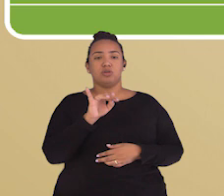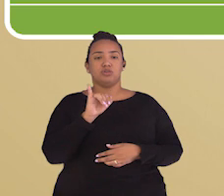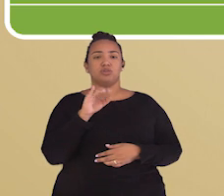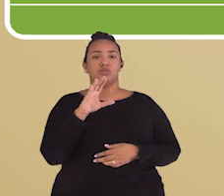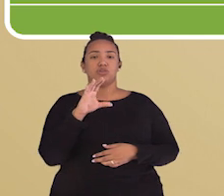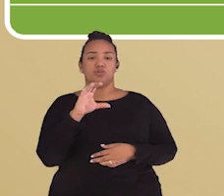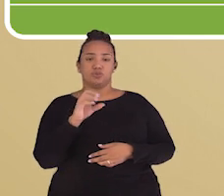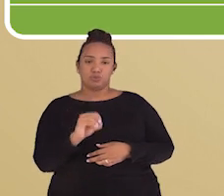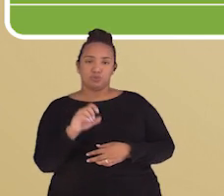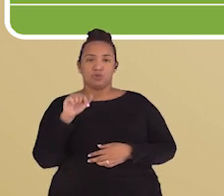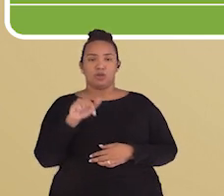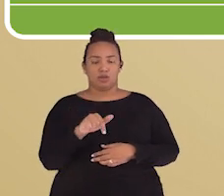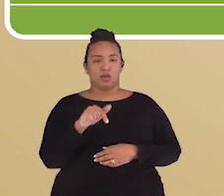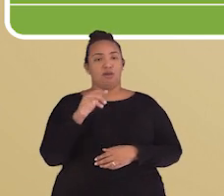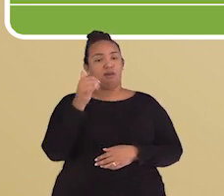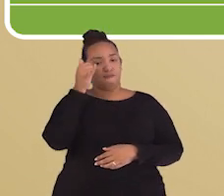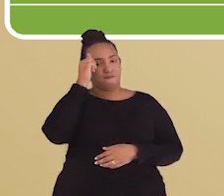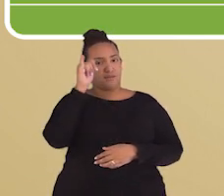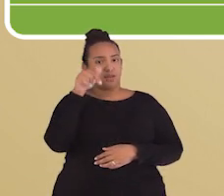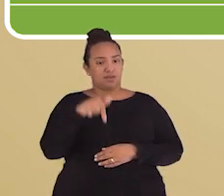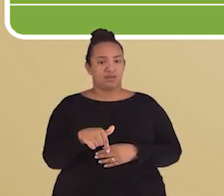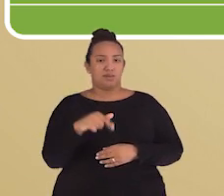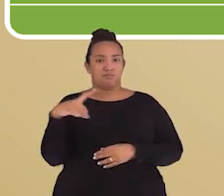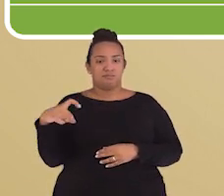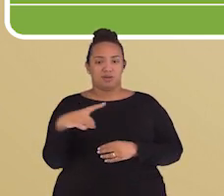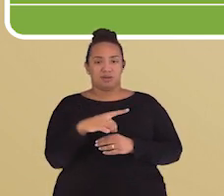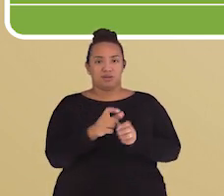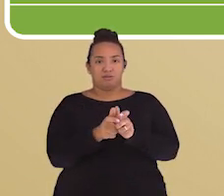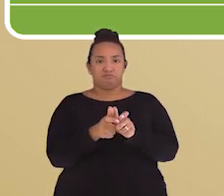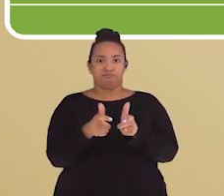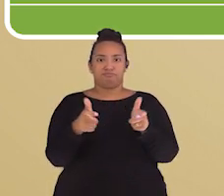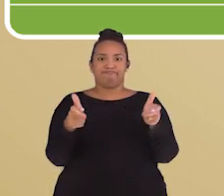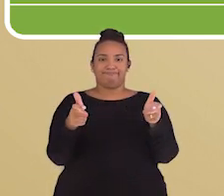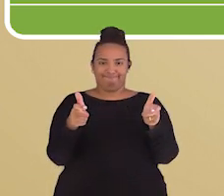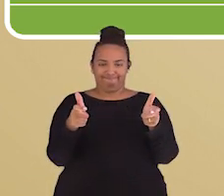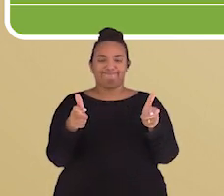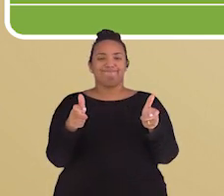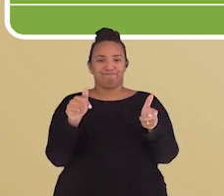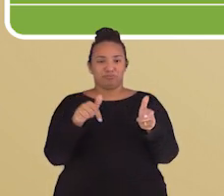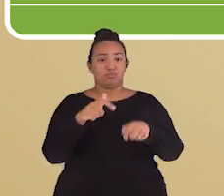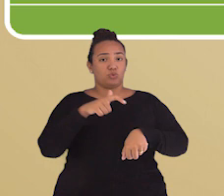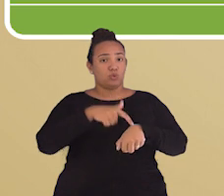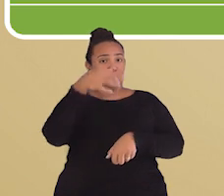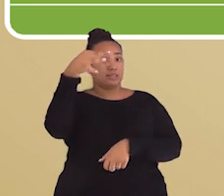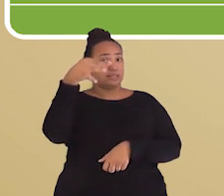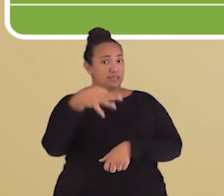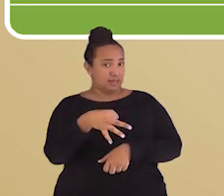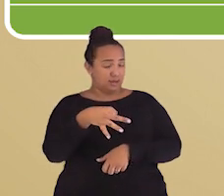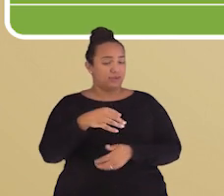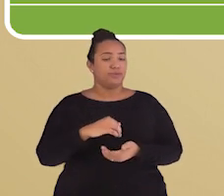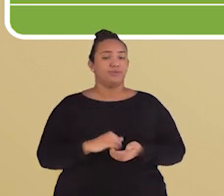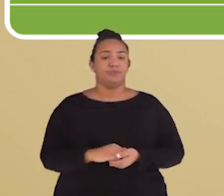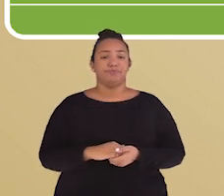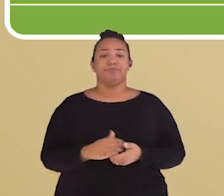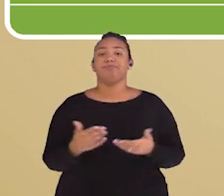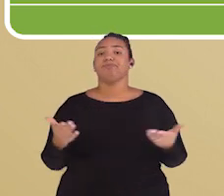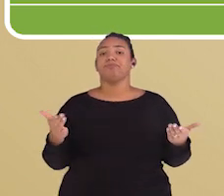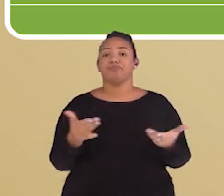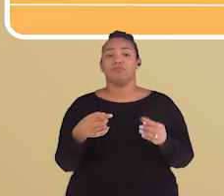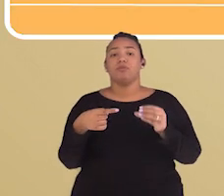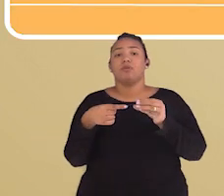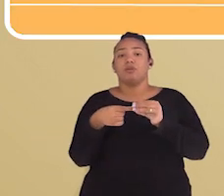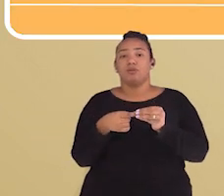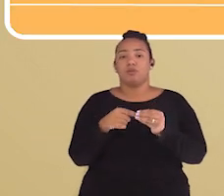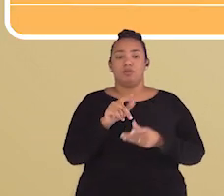e impedindo a sua reprodução, quando tomamos esses medicamentos no horário correto. Já os